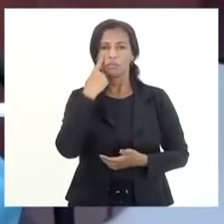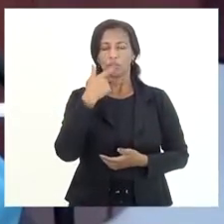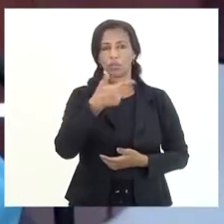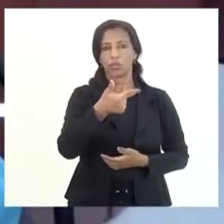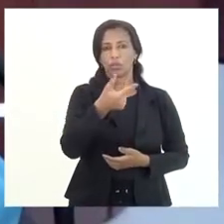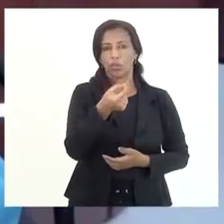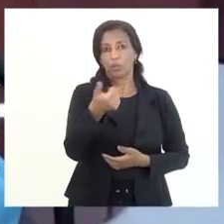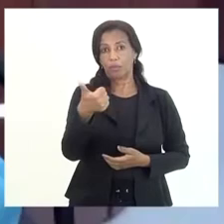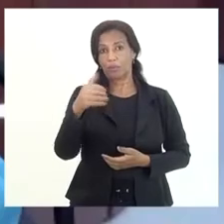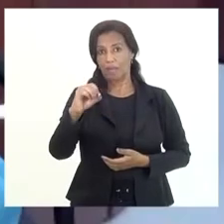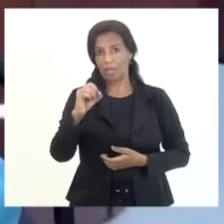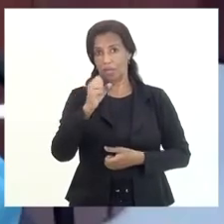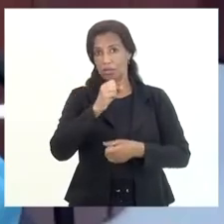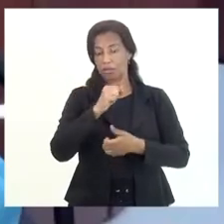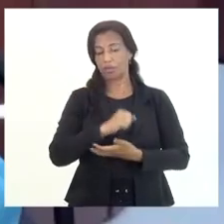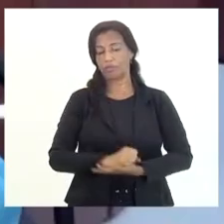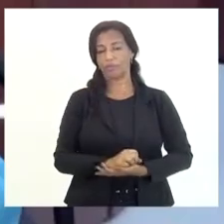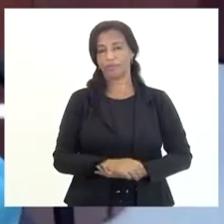2010,